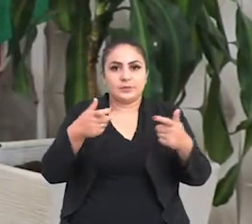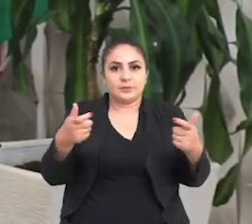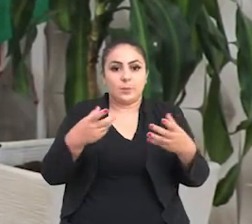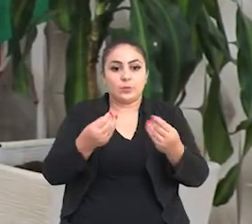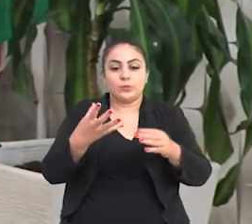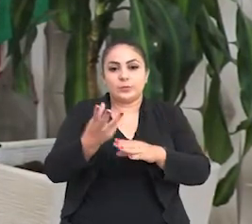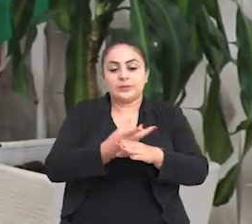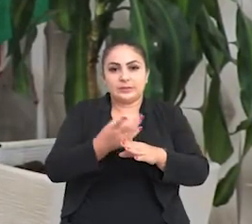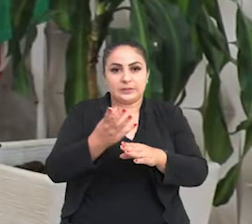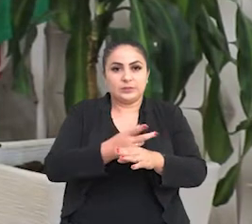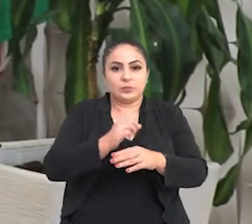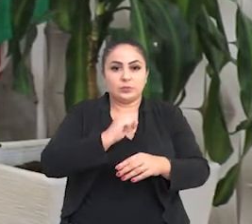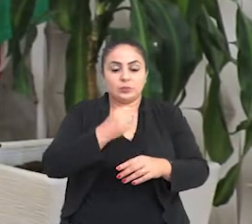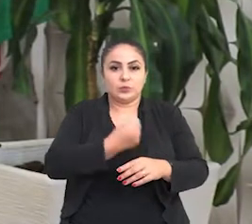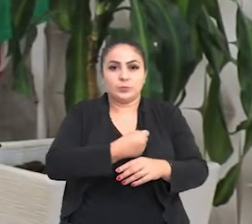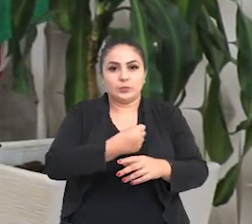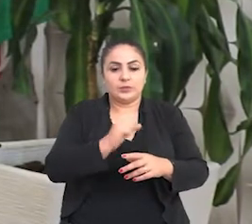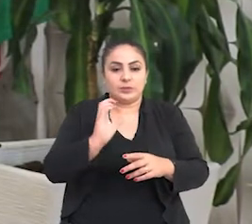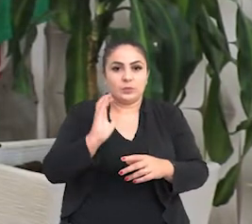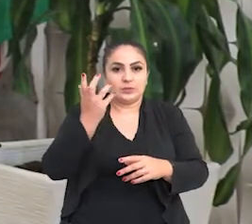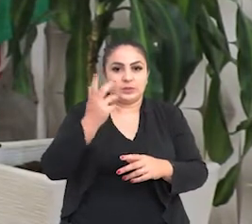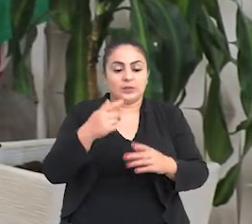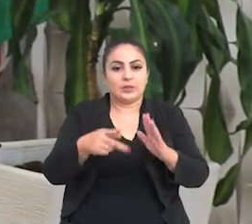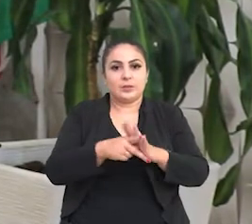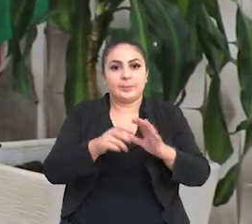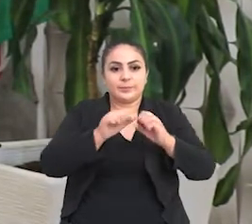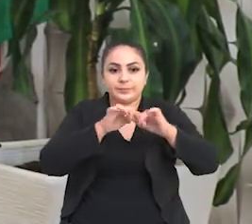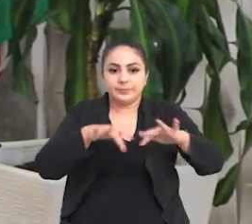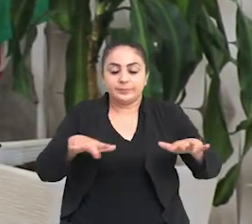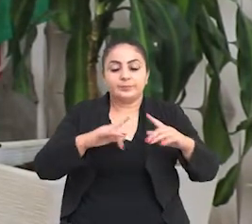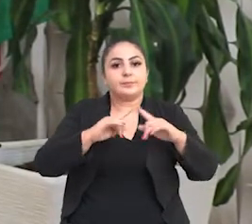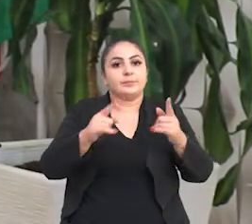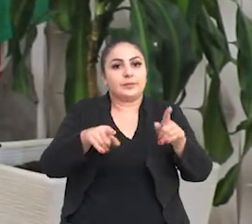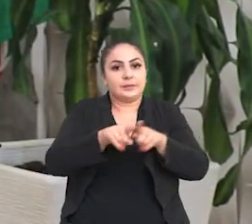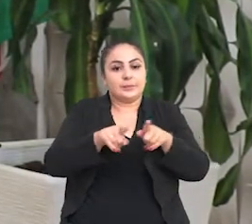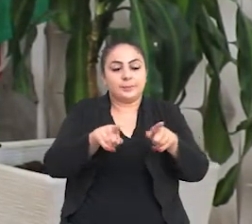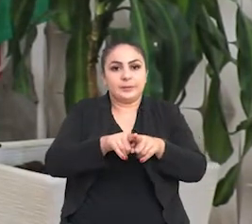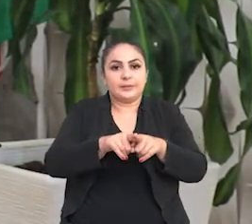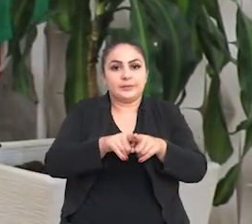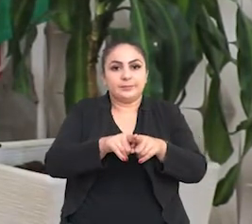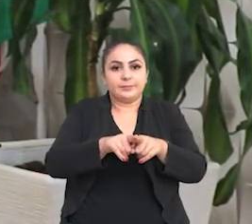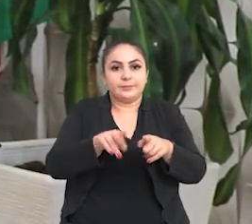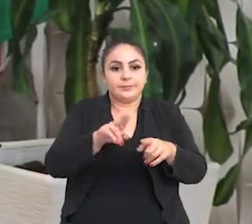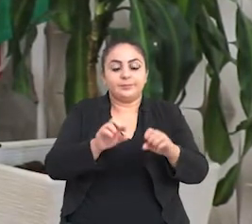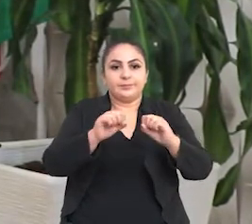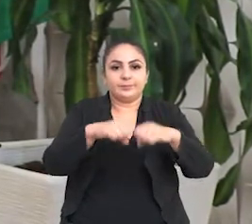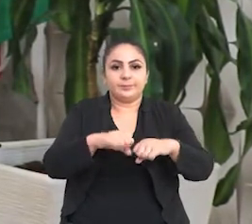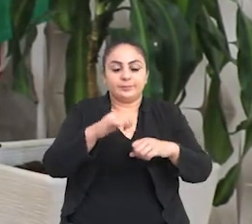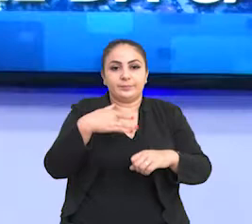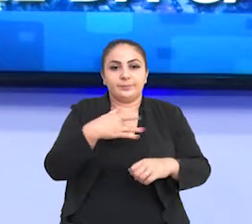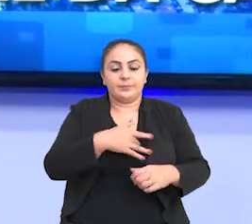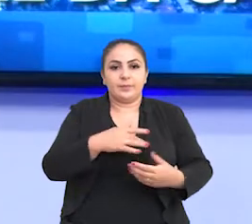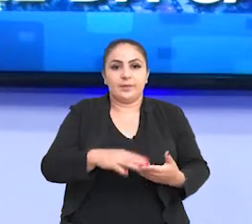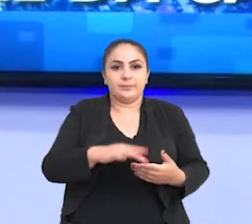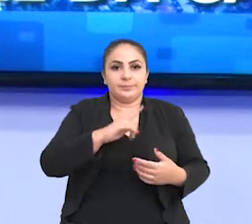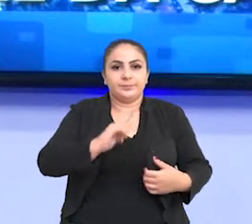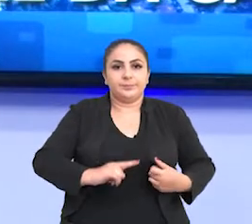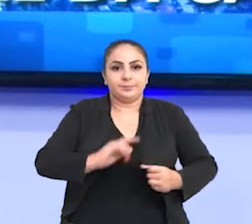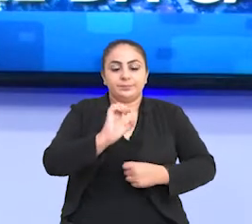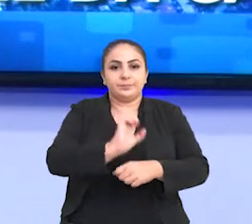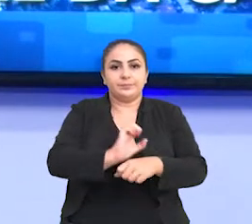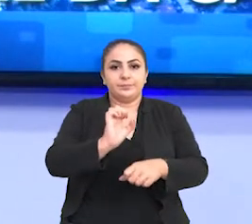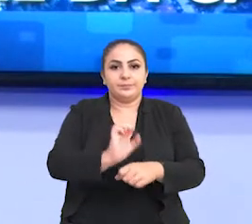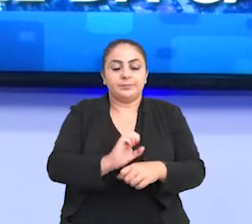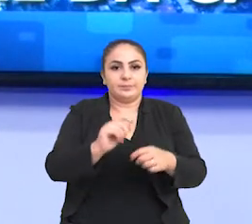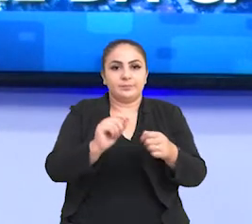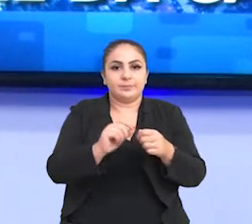acelerado no número de casos, na contaminação e também na ocupação do sistema de saúde. Governo do